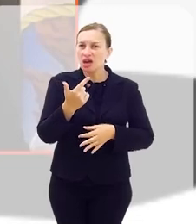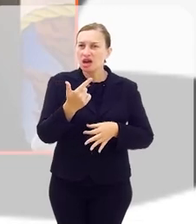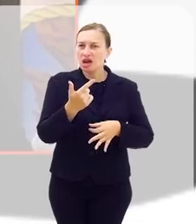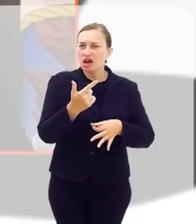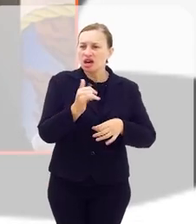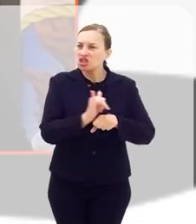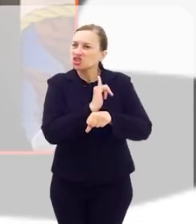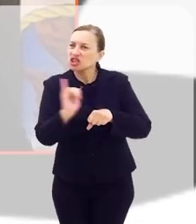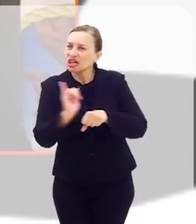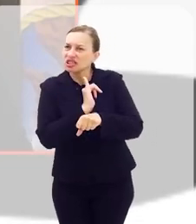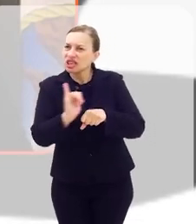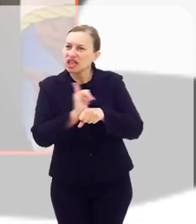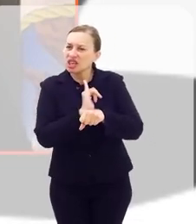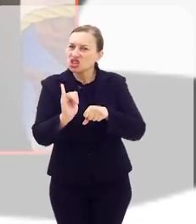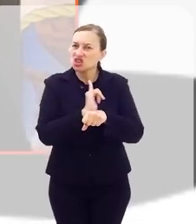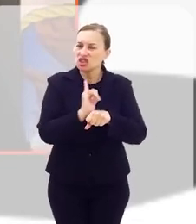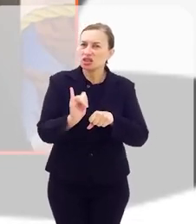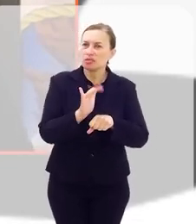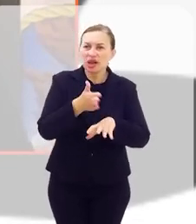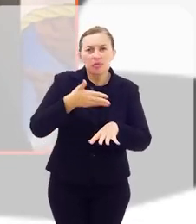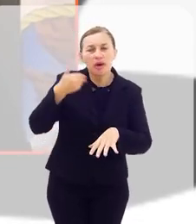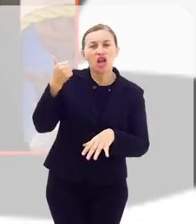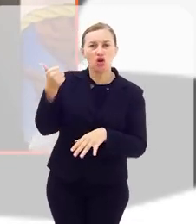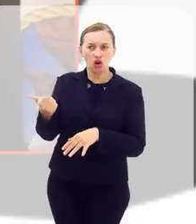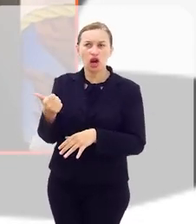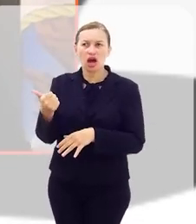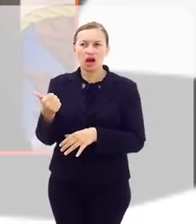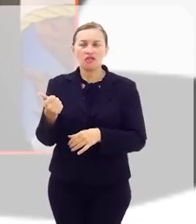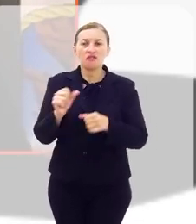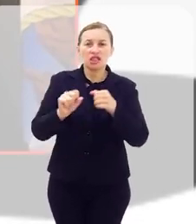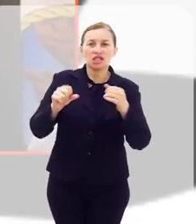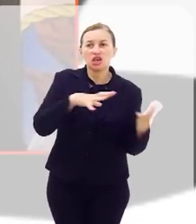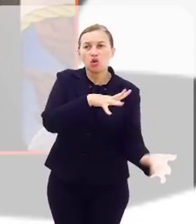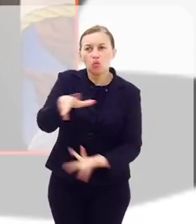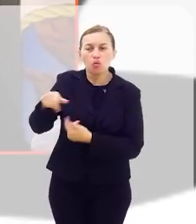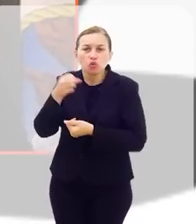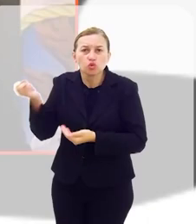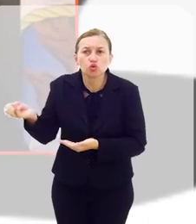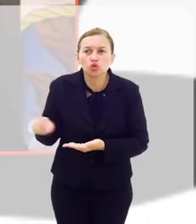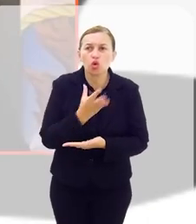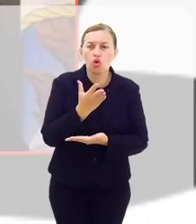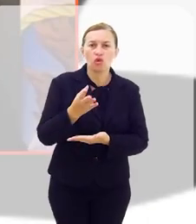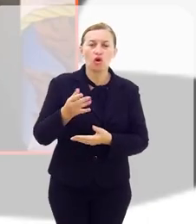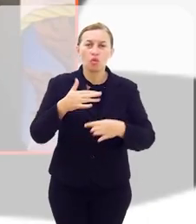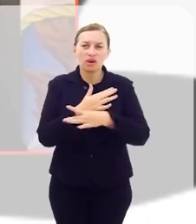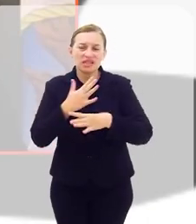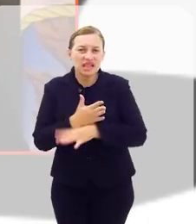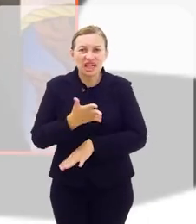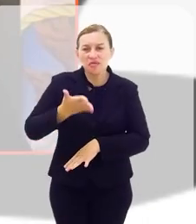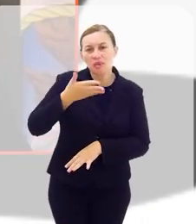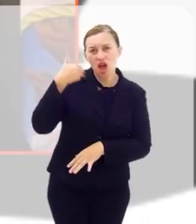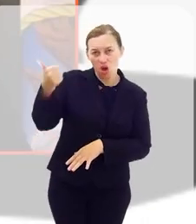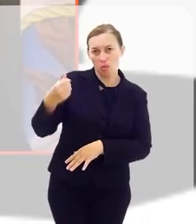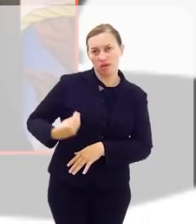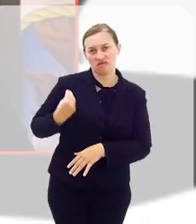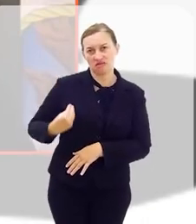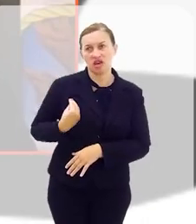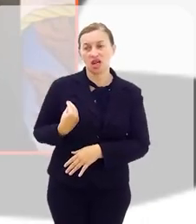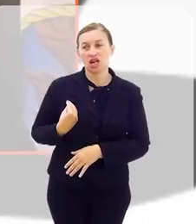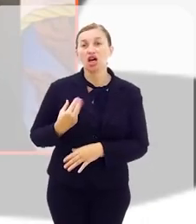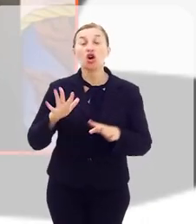de não mudar, mas melhorar, fazer um mundo, um estado, uma cidade melhor para se viver.